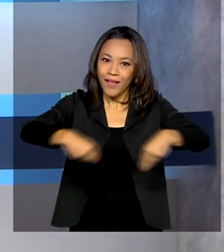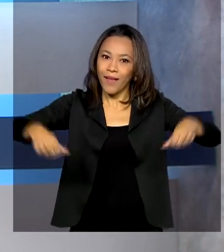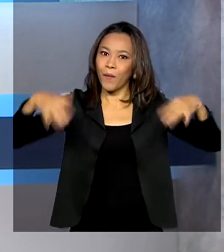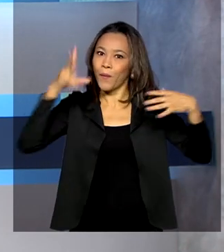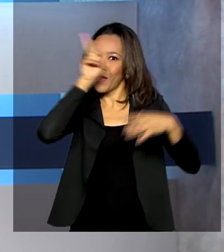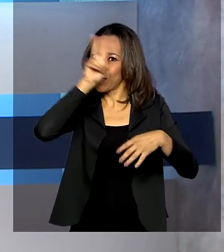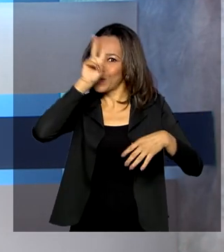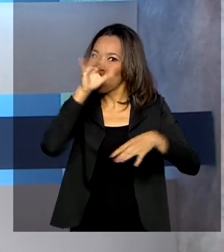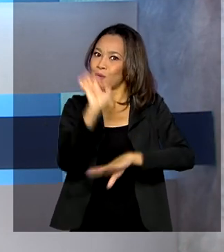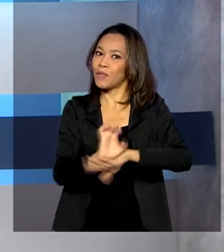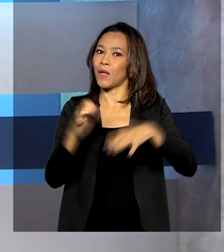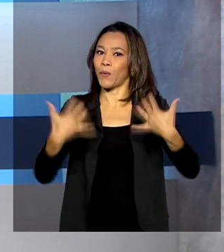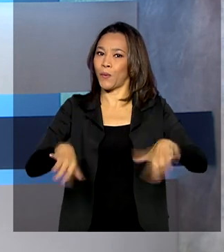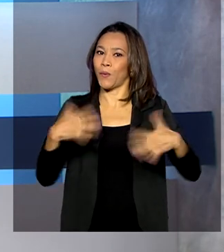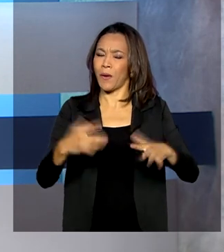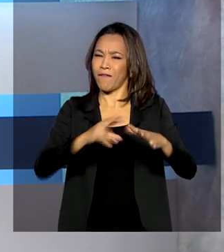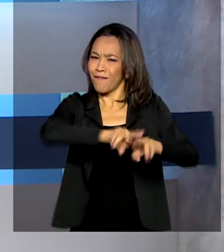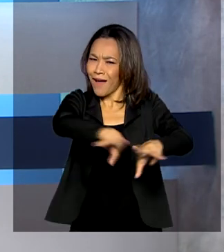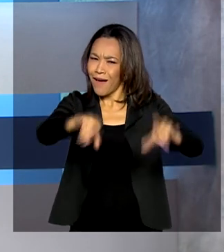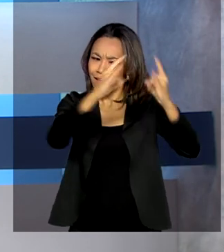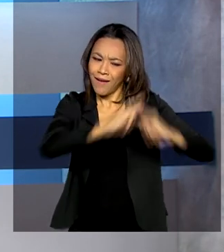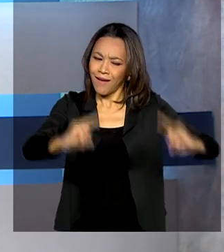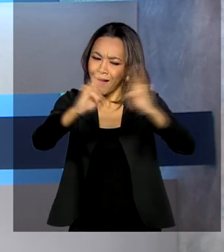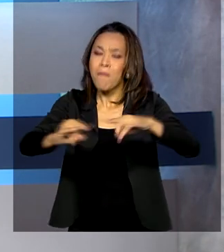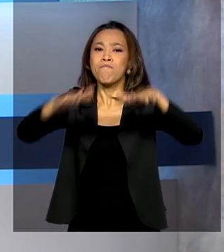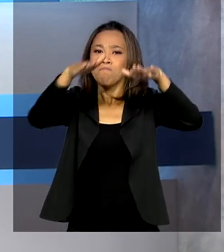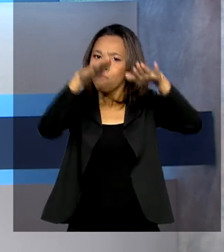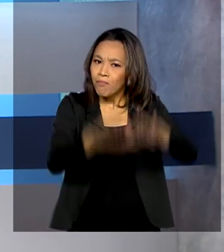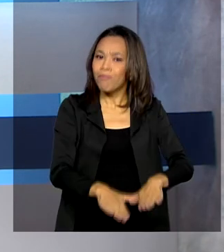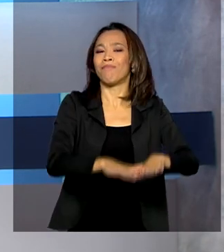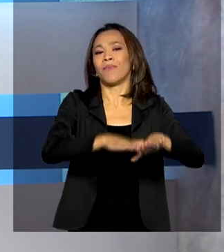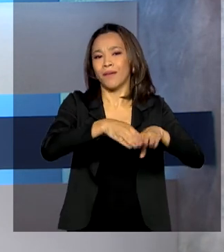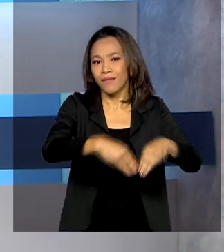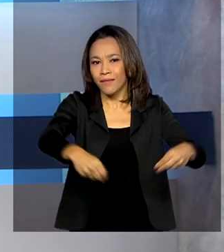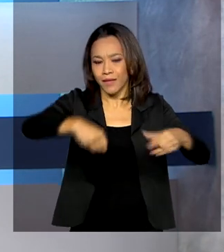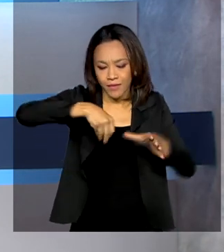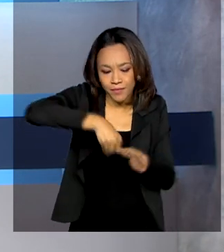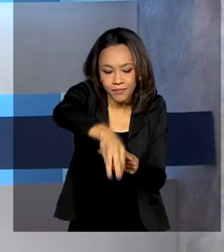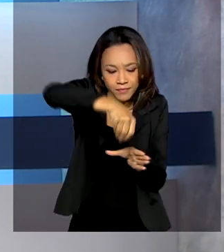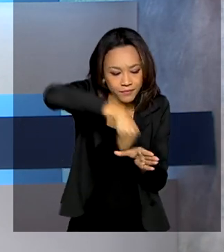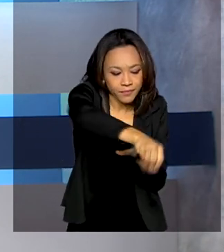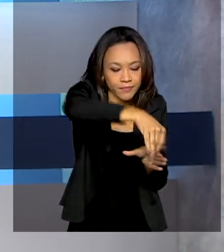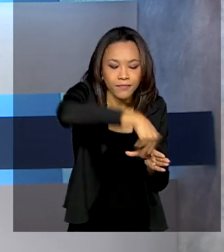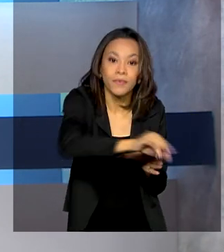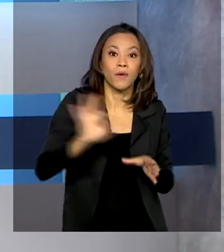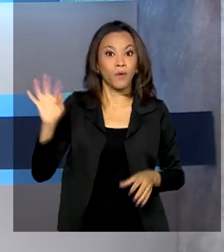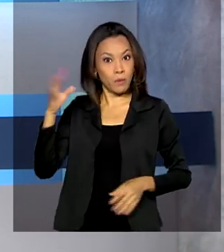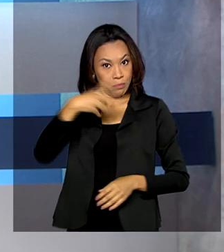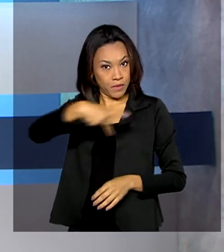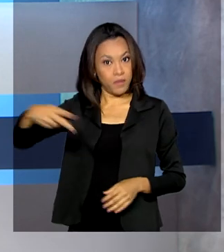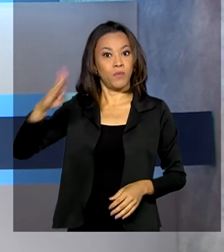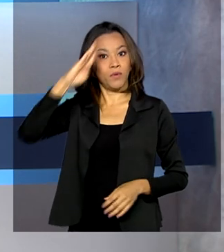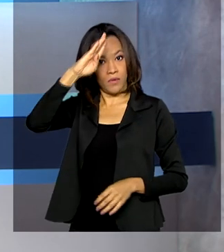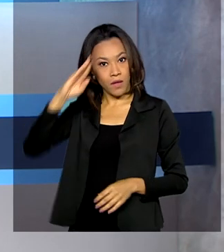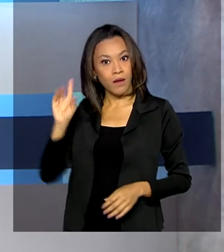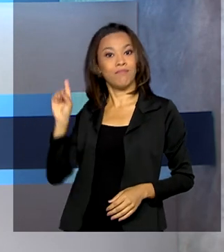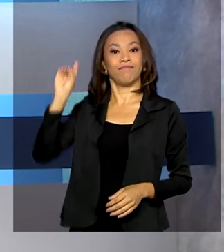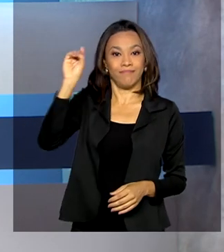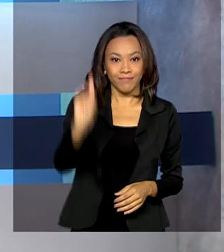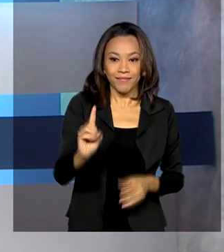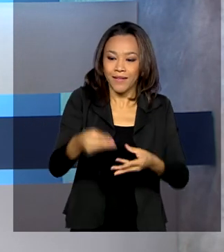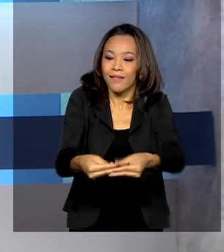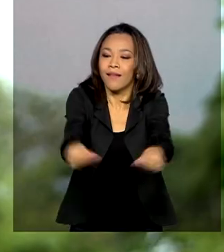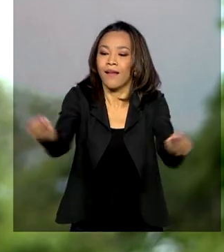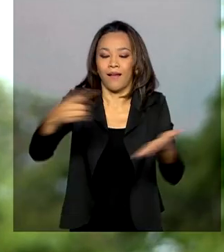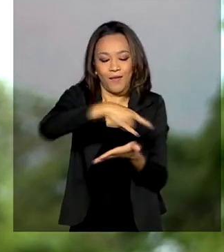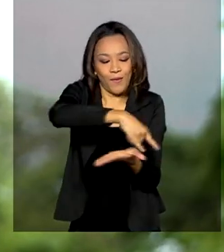Milhares de assentados agora moram e produzem na própria terra. O presidente Jair Bolsonaro participou da entrega dos documentos.